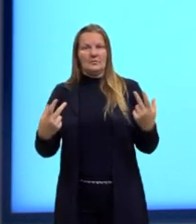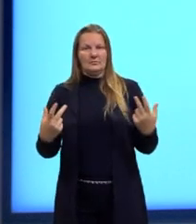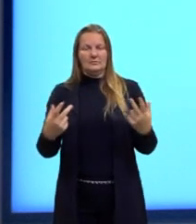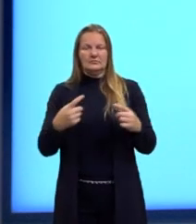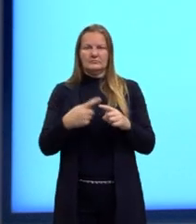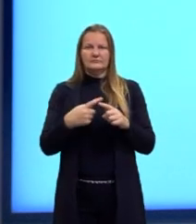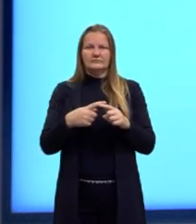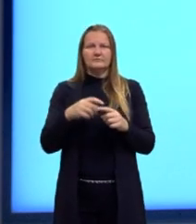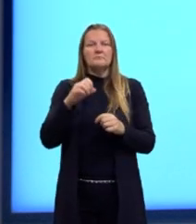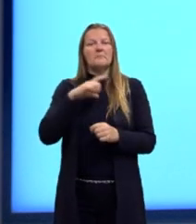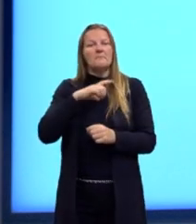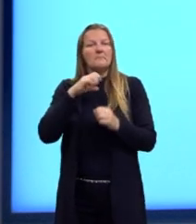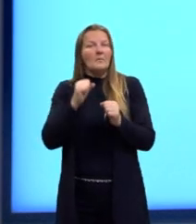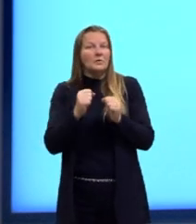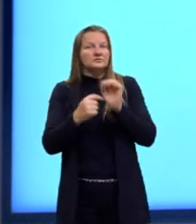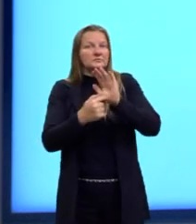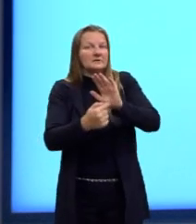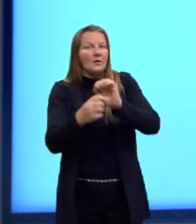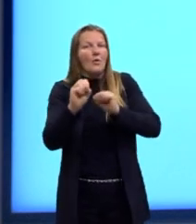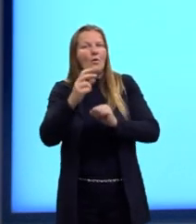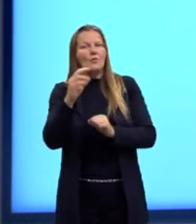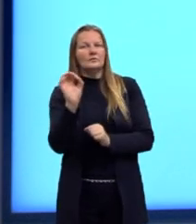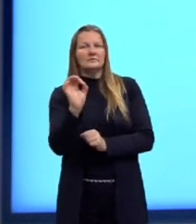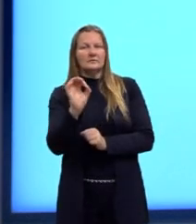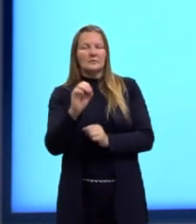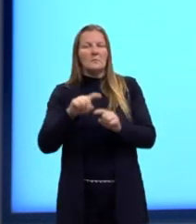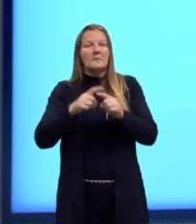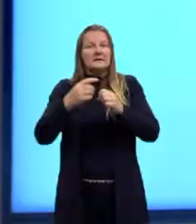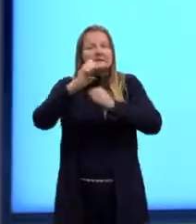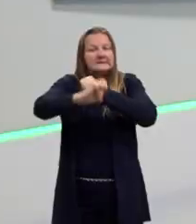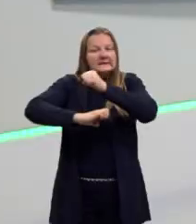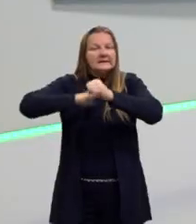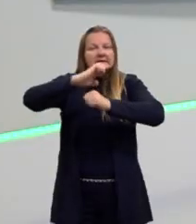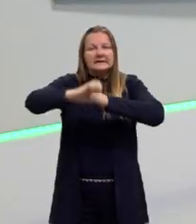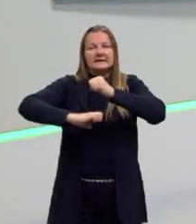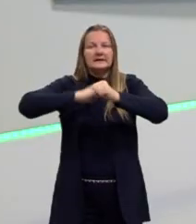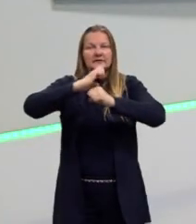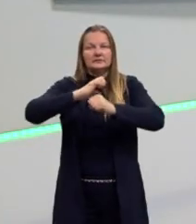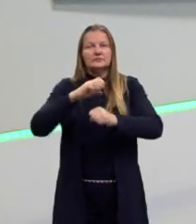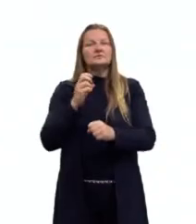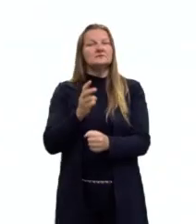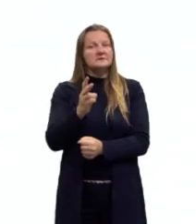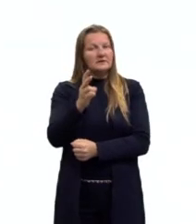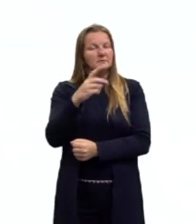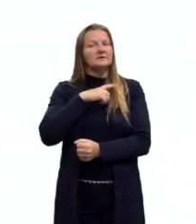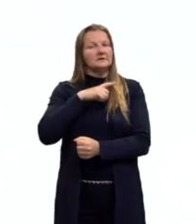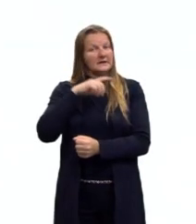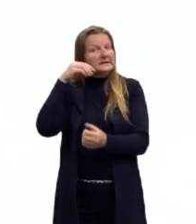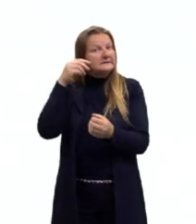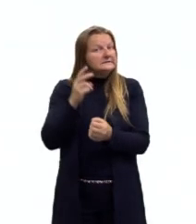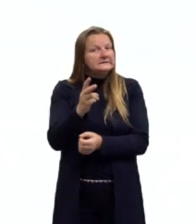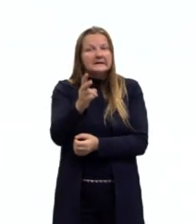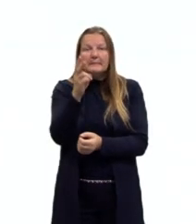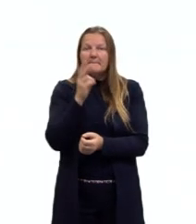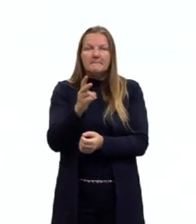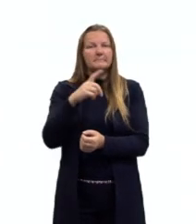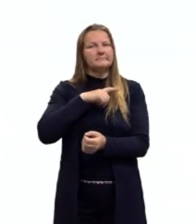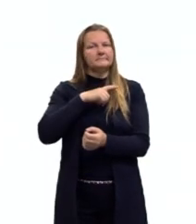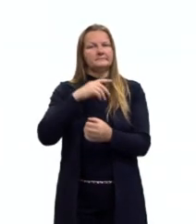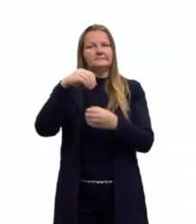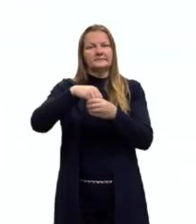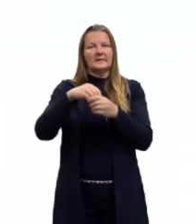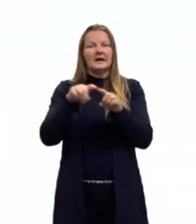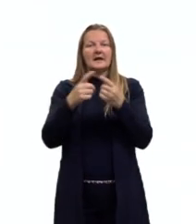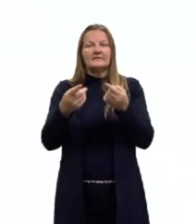ter ou não. Mas se a gente olhar para os elétrons especificamente, ele vai sim estar lá, né? O que acontece